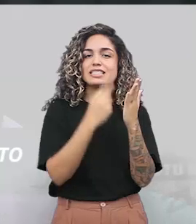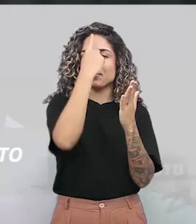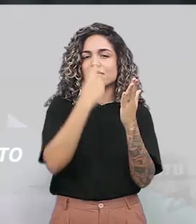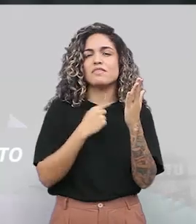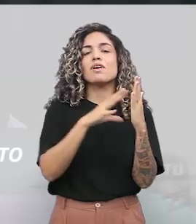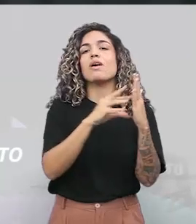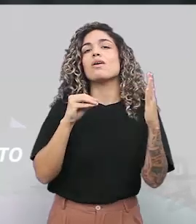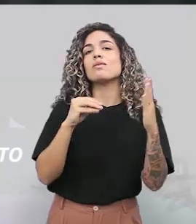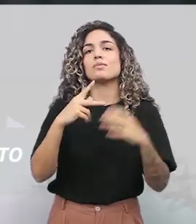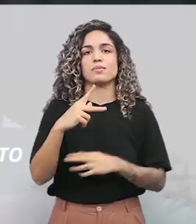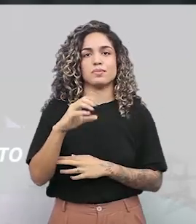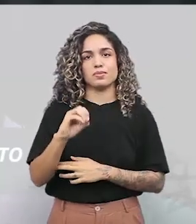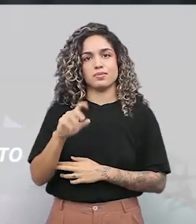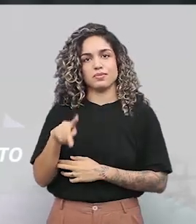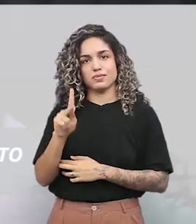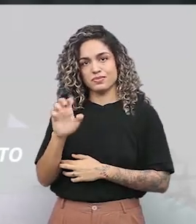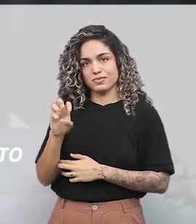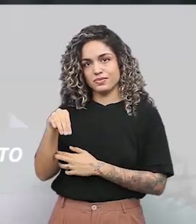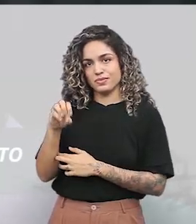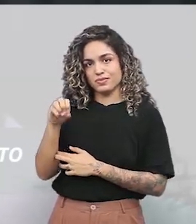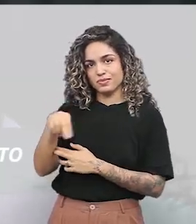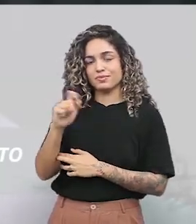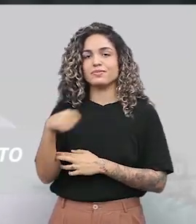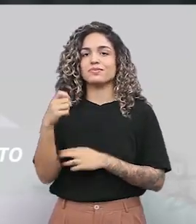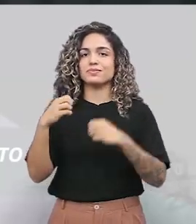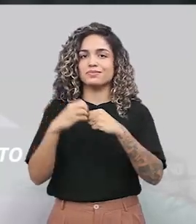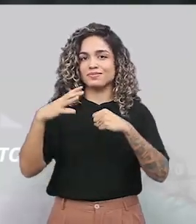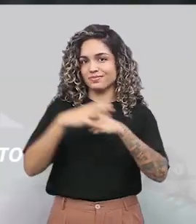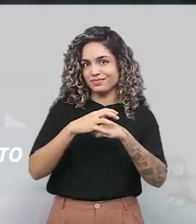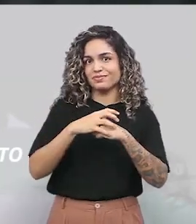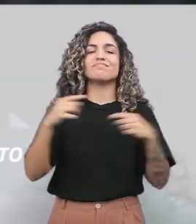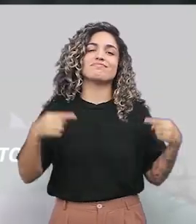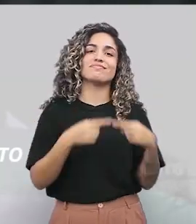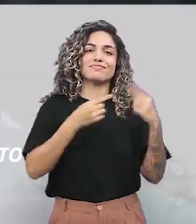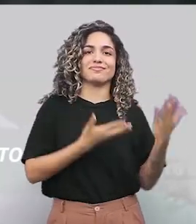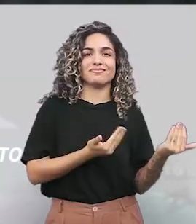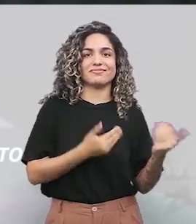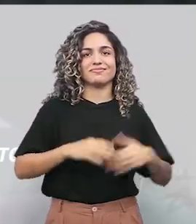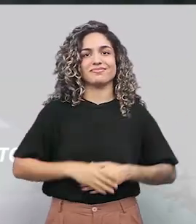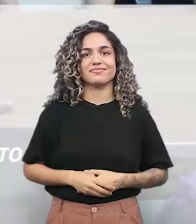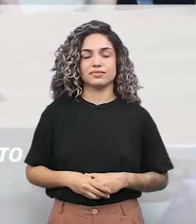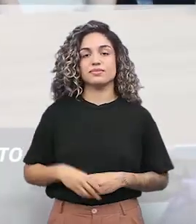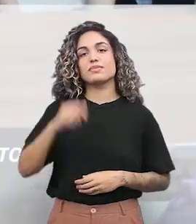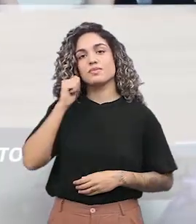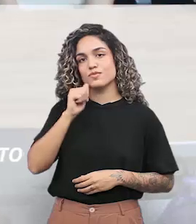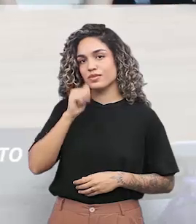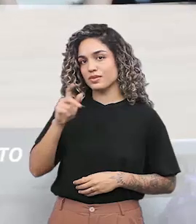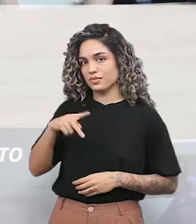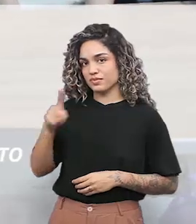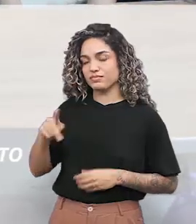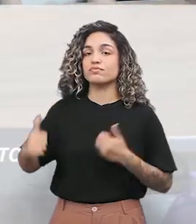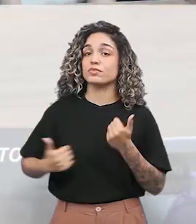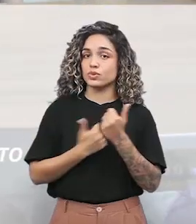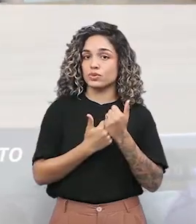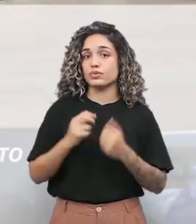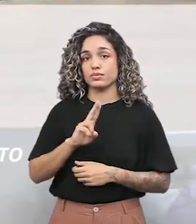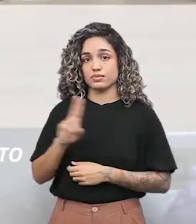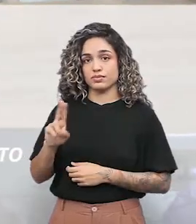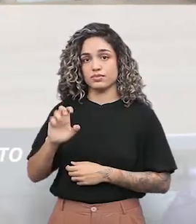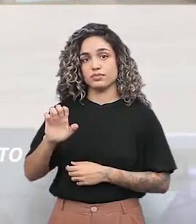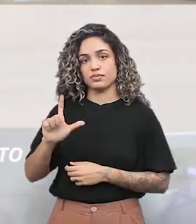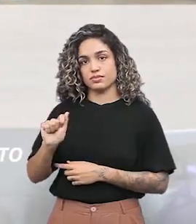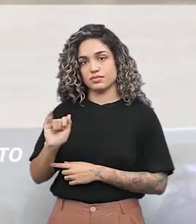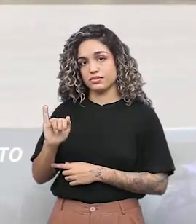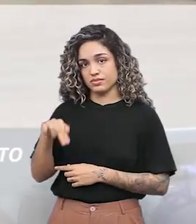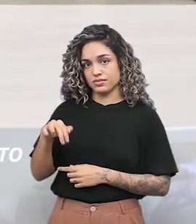Tanto que o nosso jogo foi, o estilo artístico dele foi inspirado em Pokémon, justamente para ser mais atrativo para os jovens. Tutora da área de tecnologia